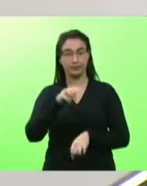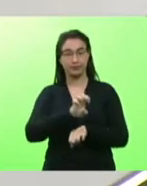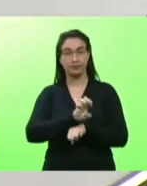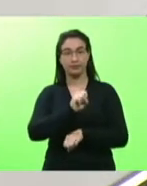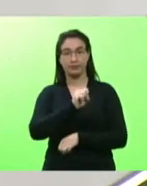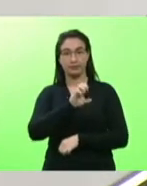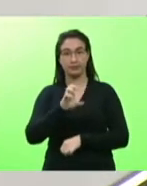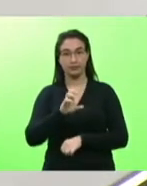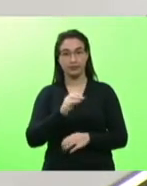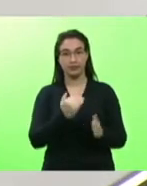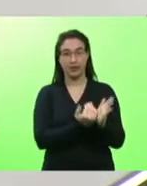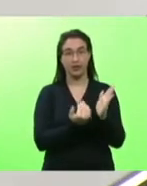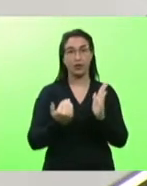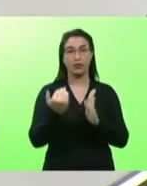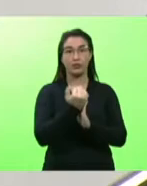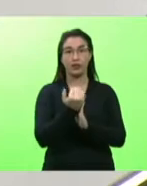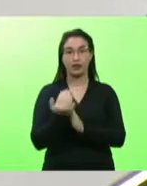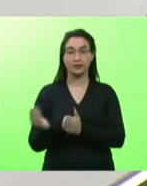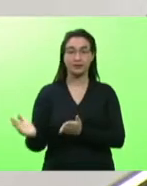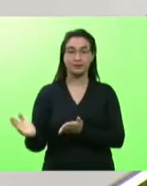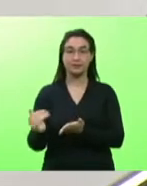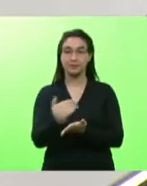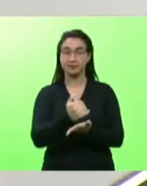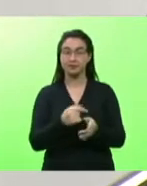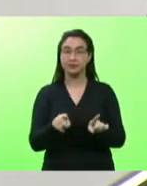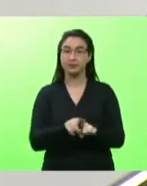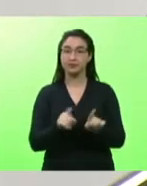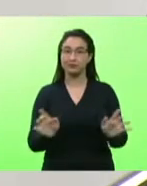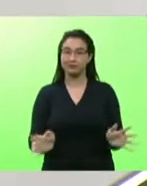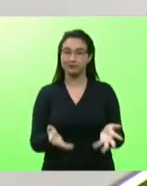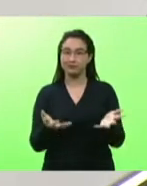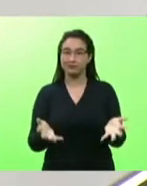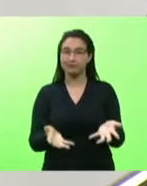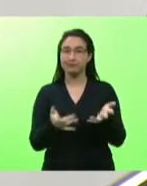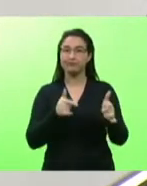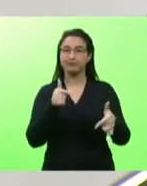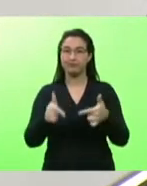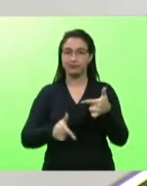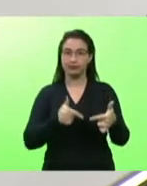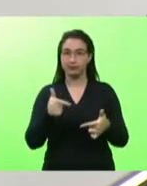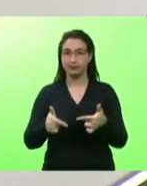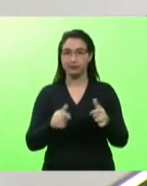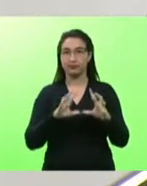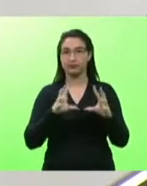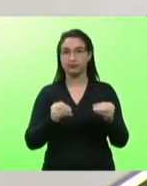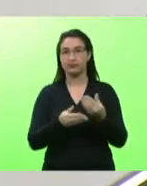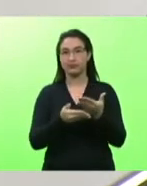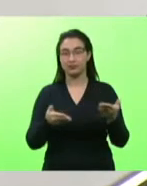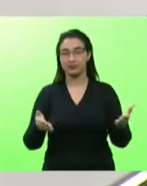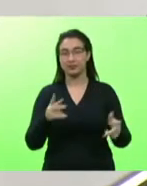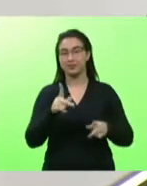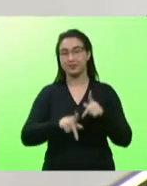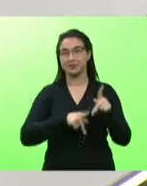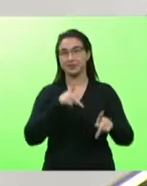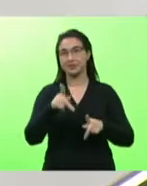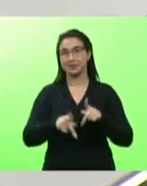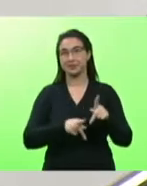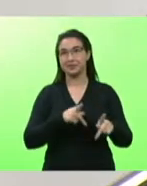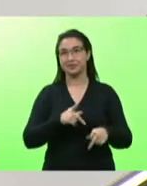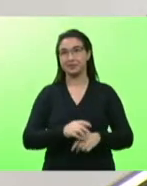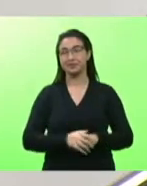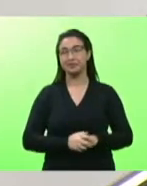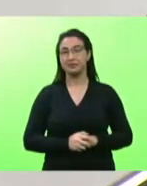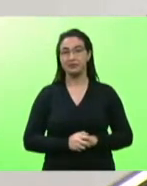aumenta a arrecadação e fomenta a geração de emprego e renda a toda a população. Por tudo isso,